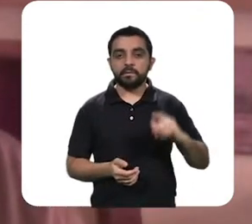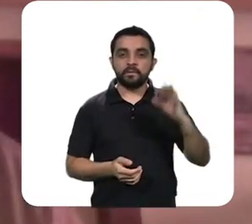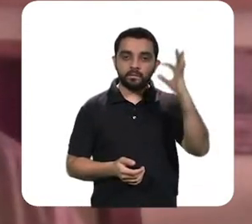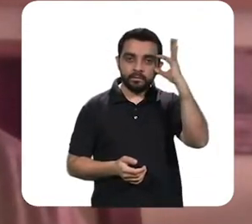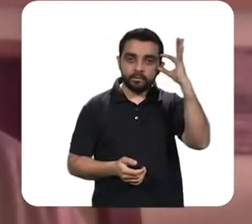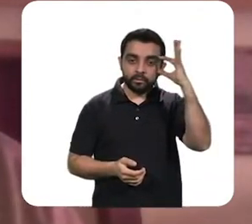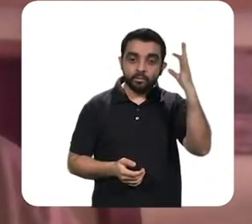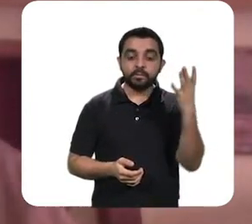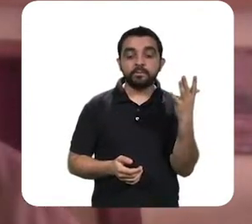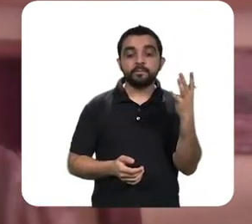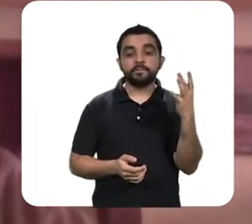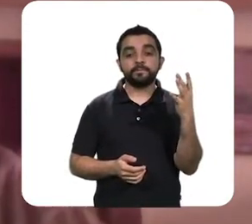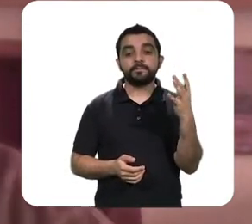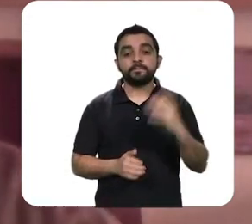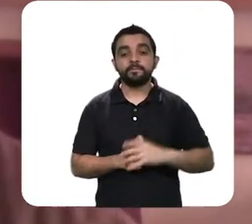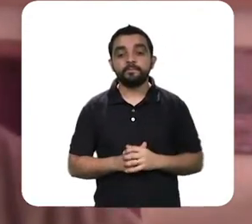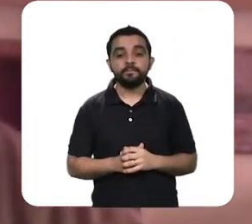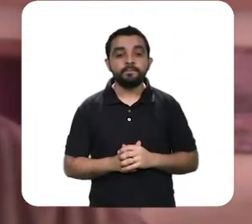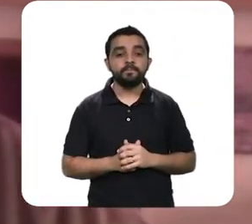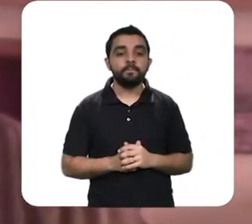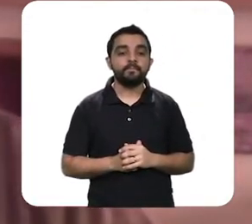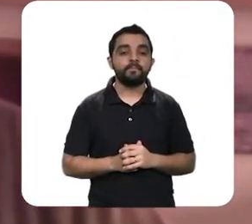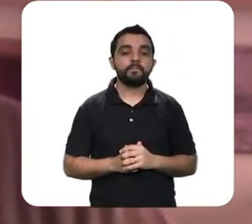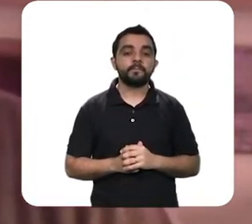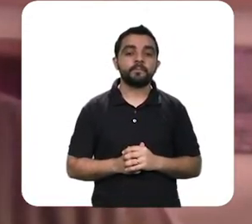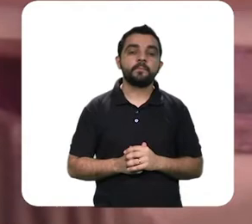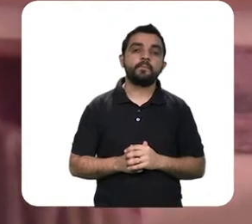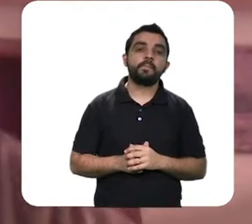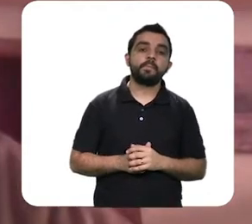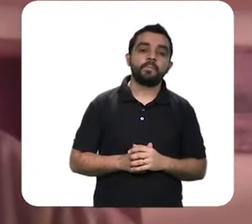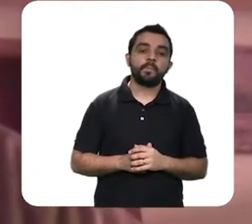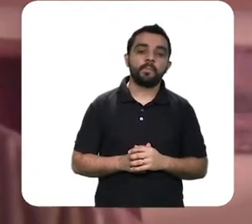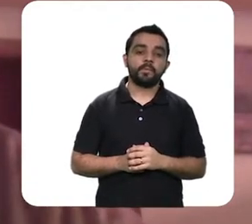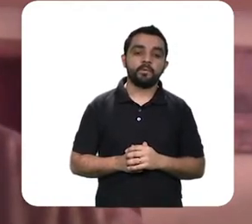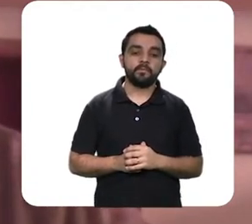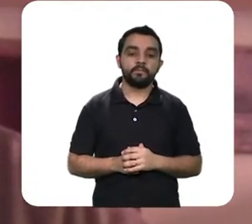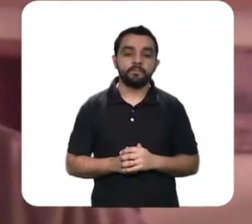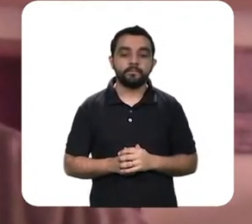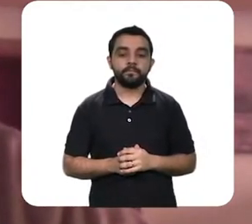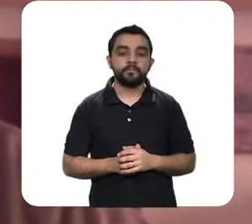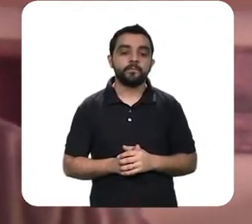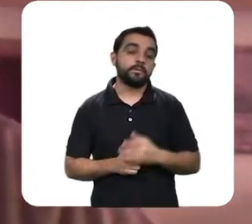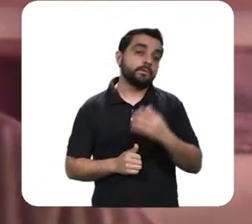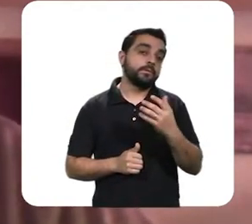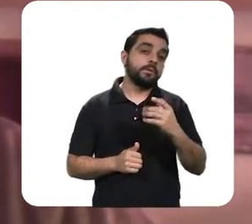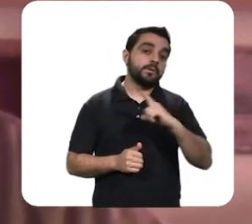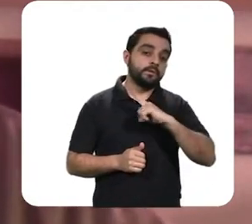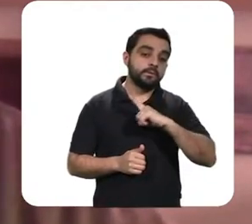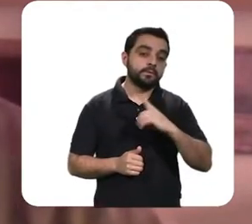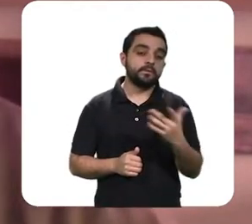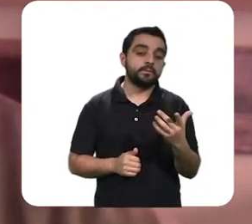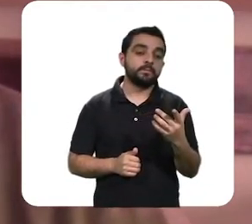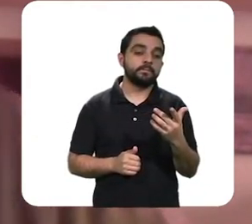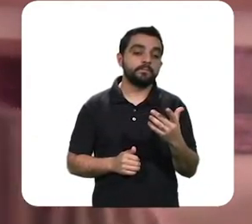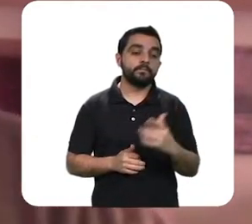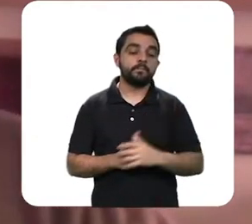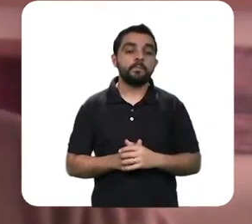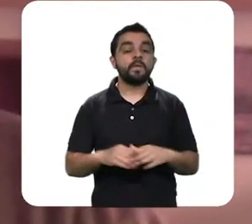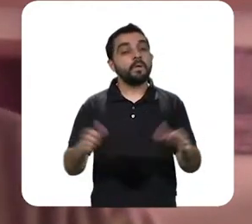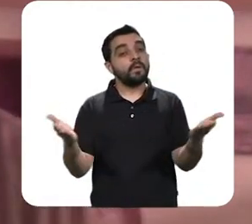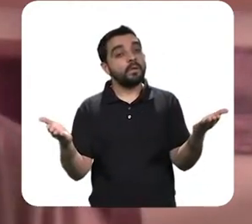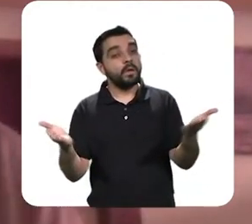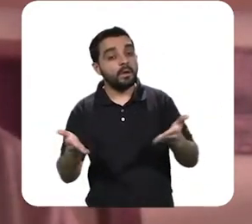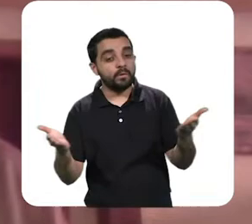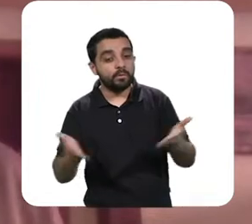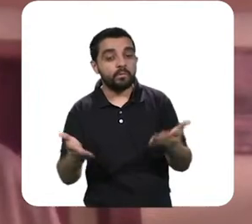colisão ou coalizão como se diz elegantemente só funciona com um presidente forte incisivo a Dilma não trata disso e agora